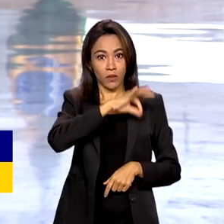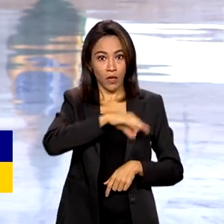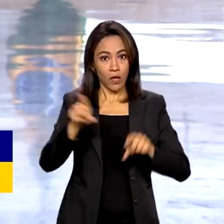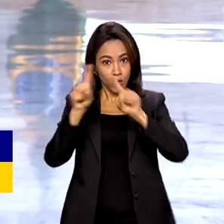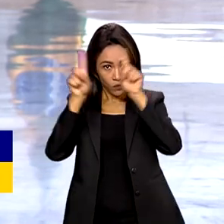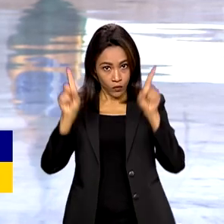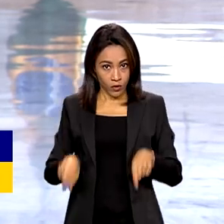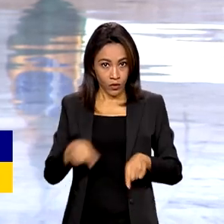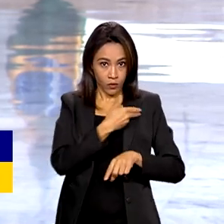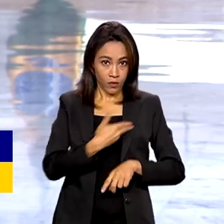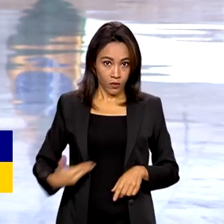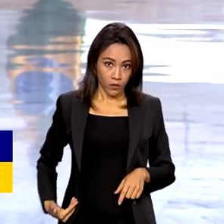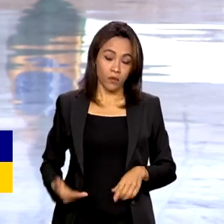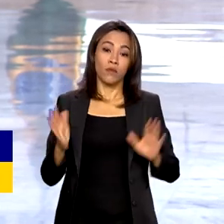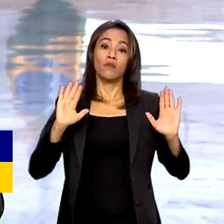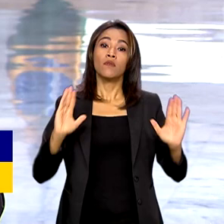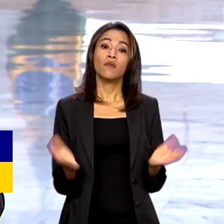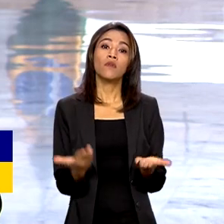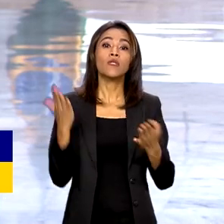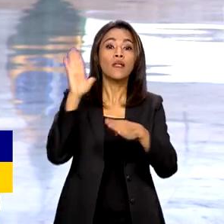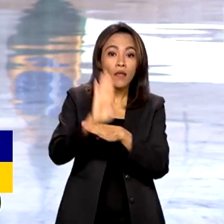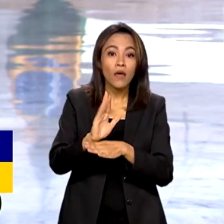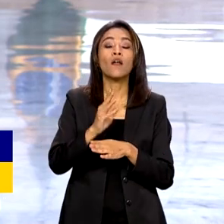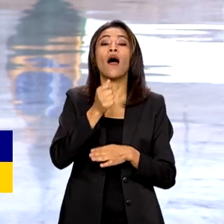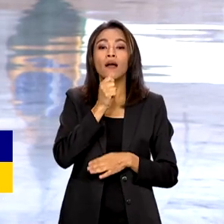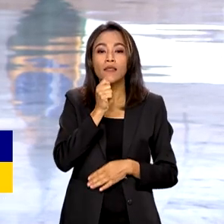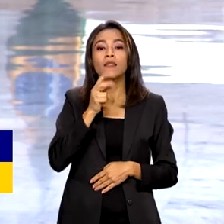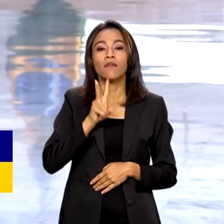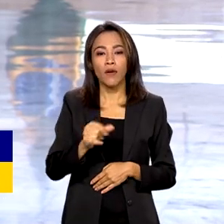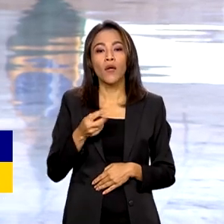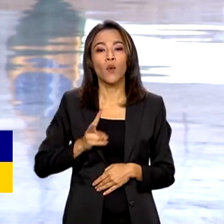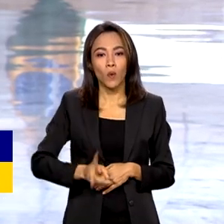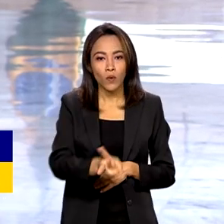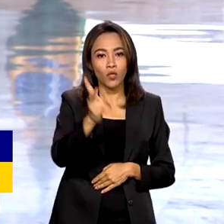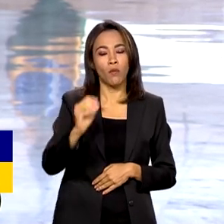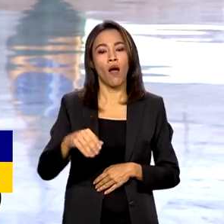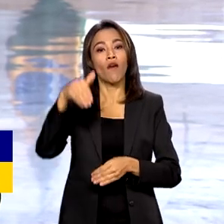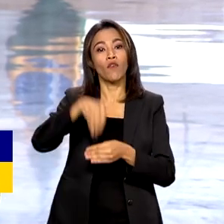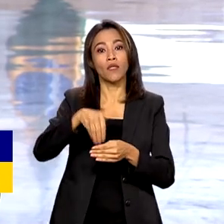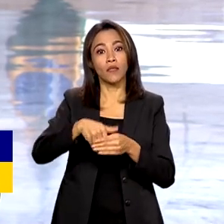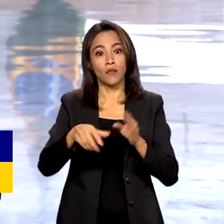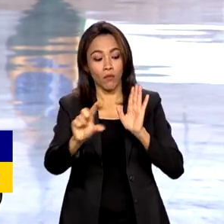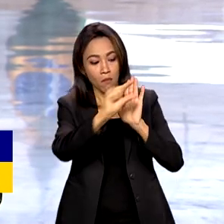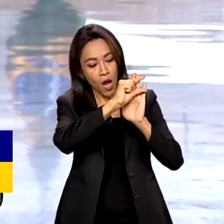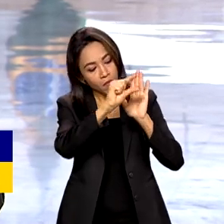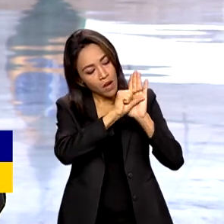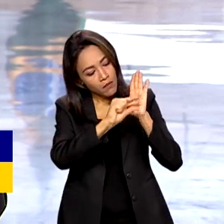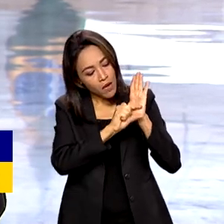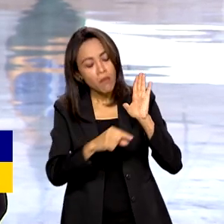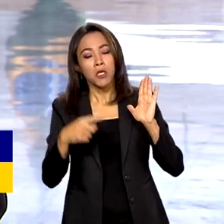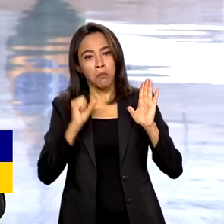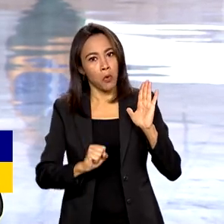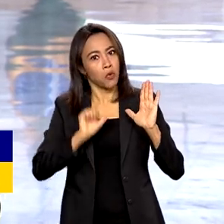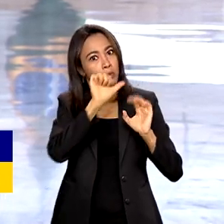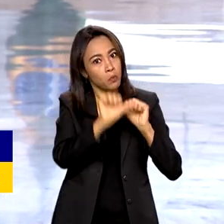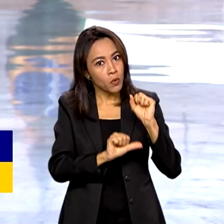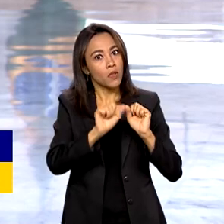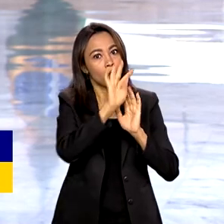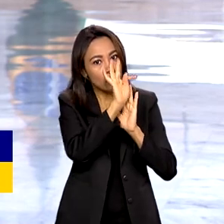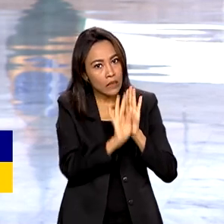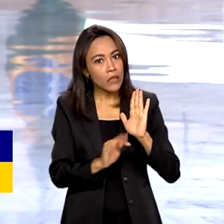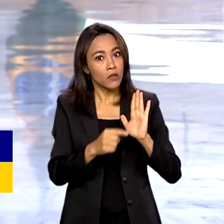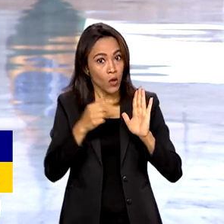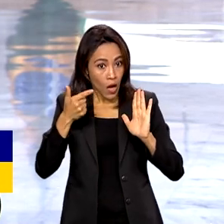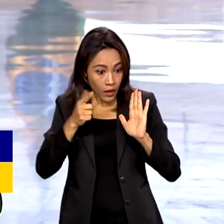Hoje à tarde, os deputados ainda vão votar os destaques que podem alterar alguns pontos no texto e em seguida, caso